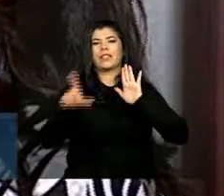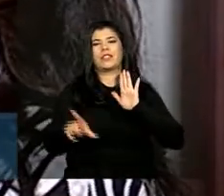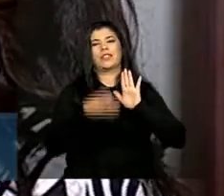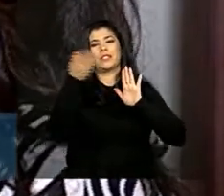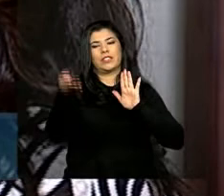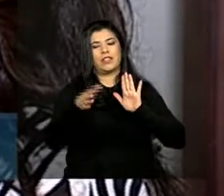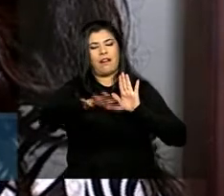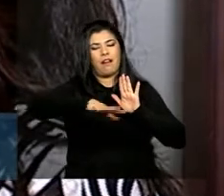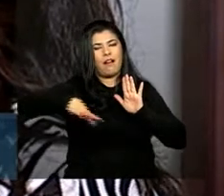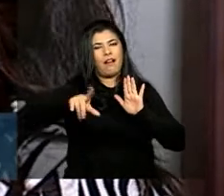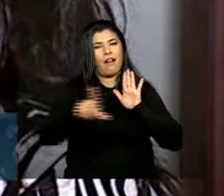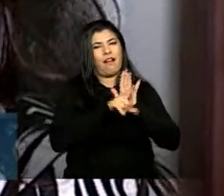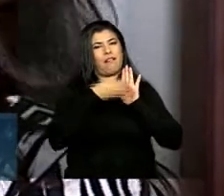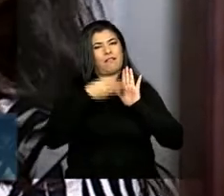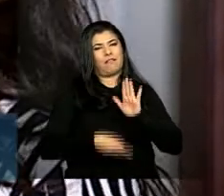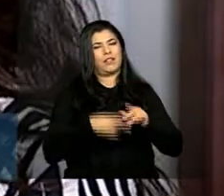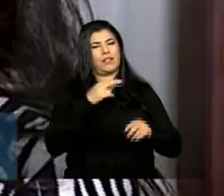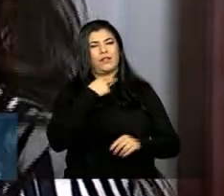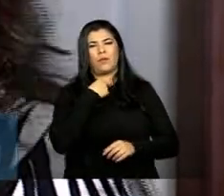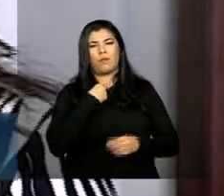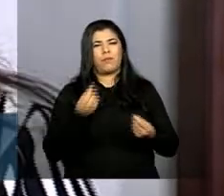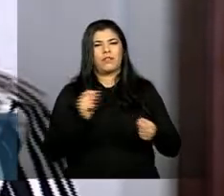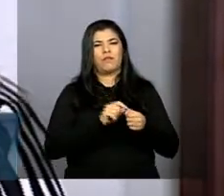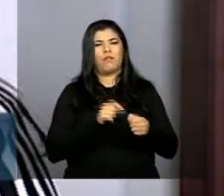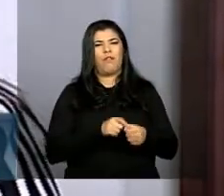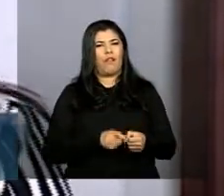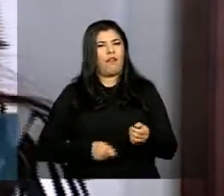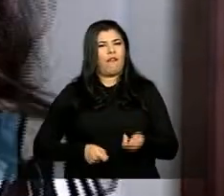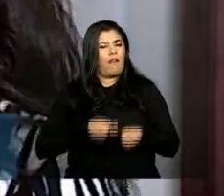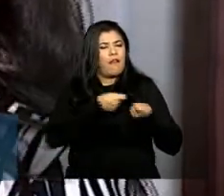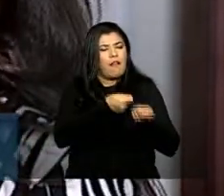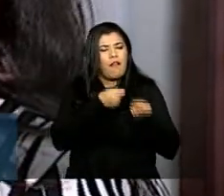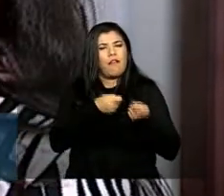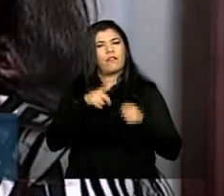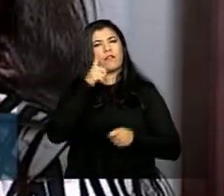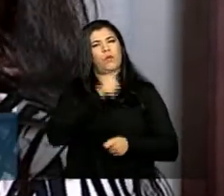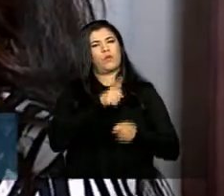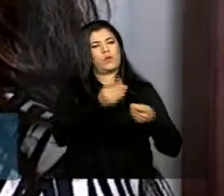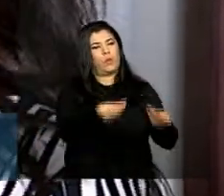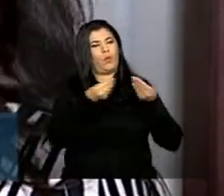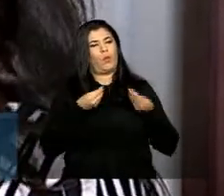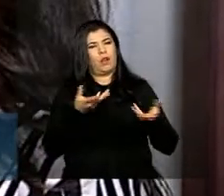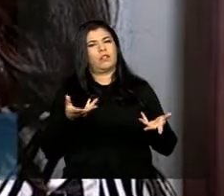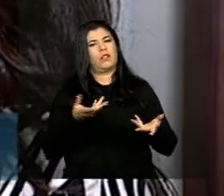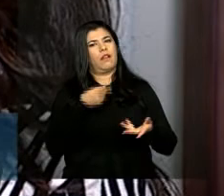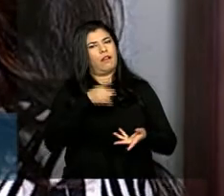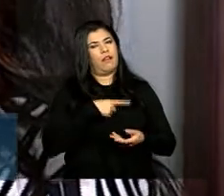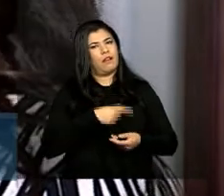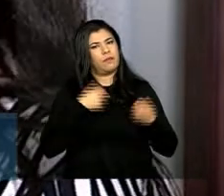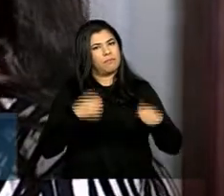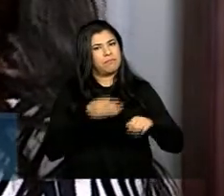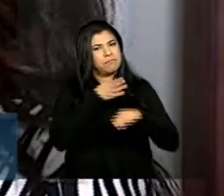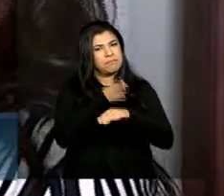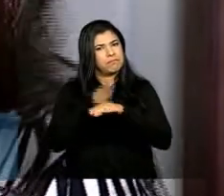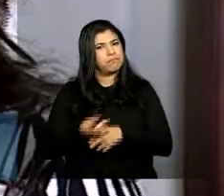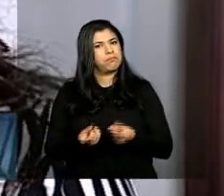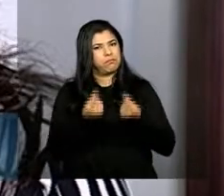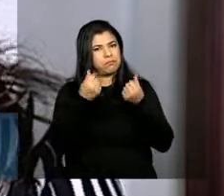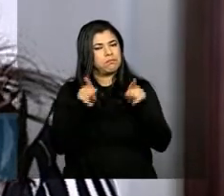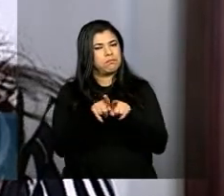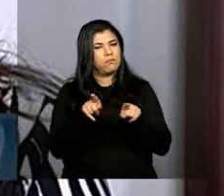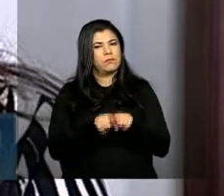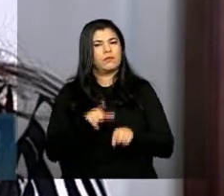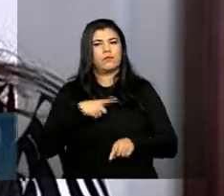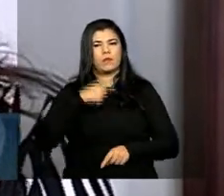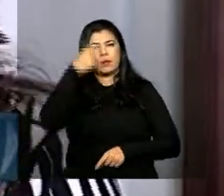chegue até todos os produtores não vai ser com a faca no pescoço que nós vamos conseguir isso porque isso custa dinheiro e nós temos plena